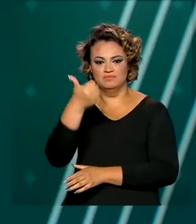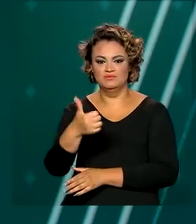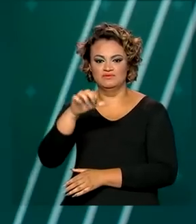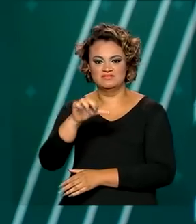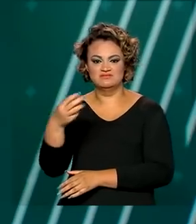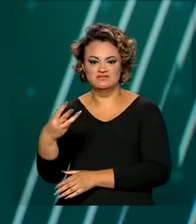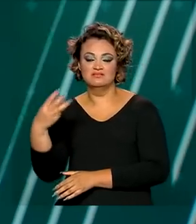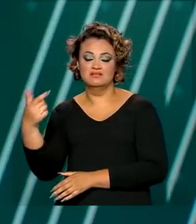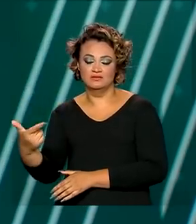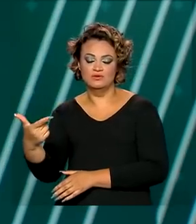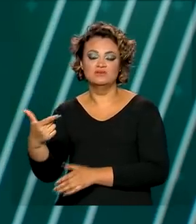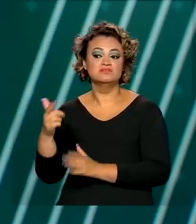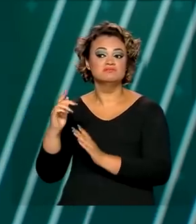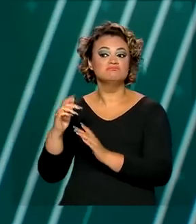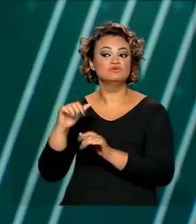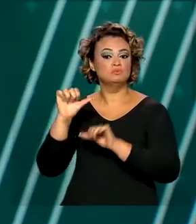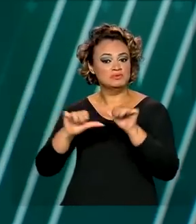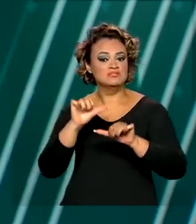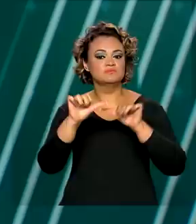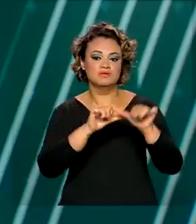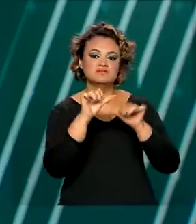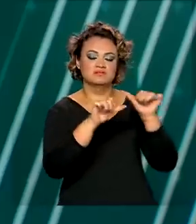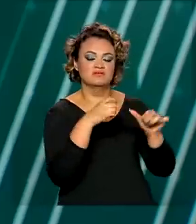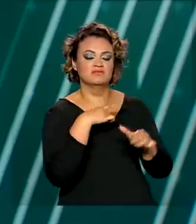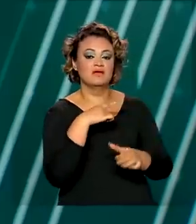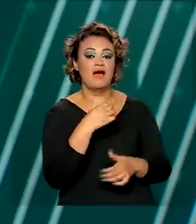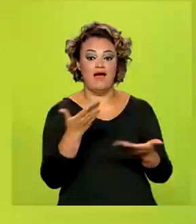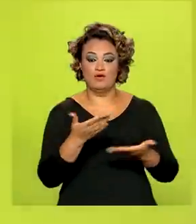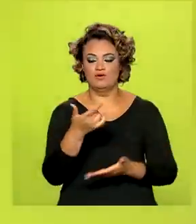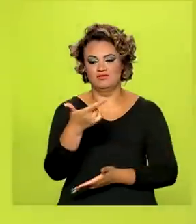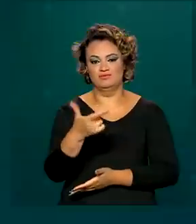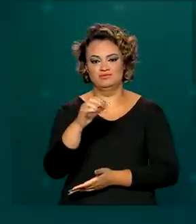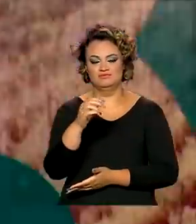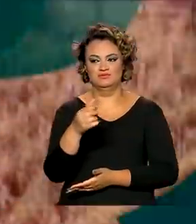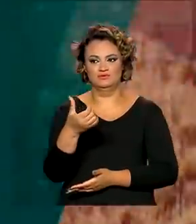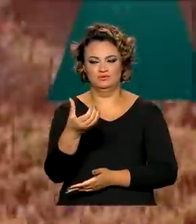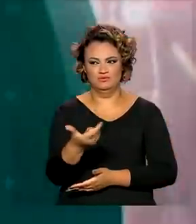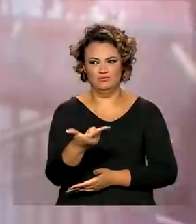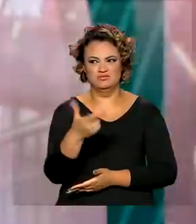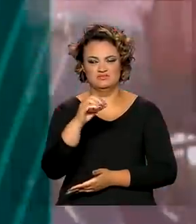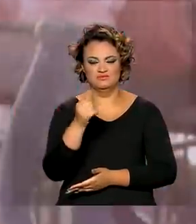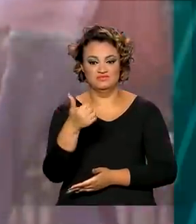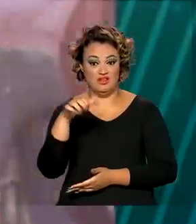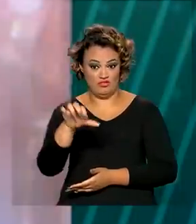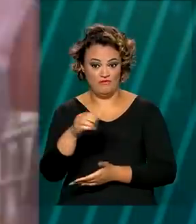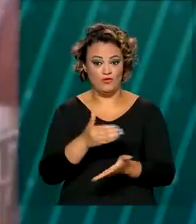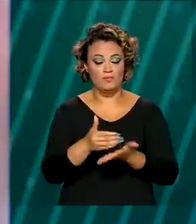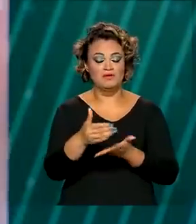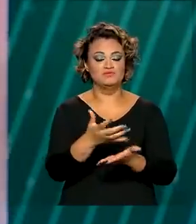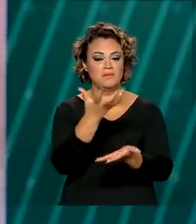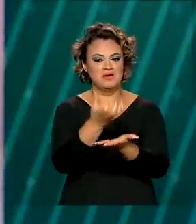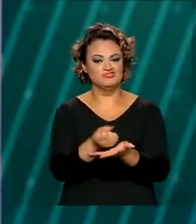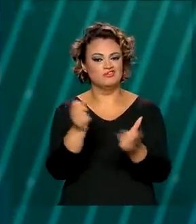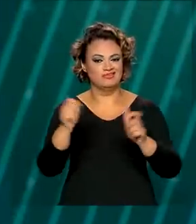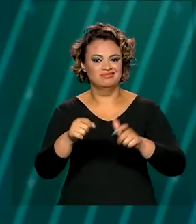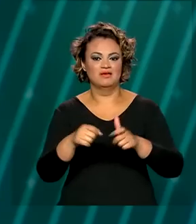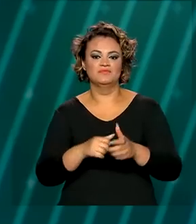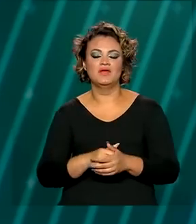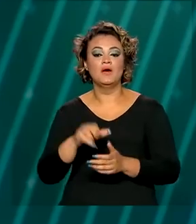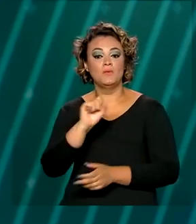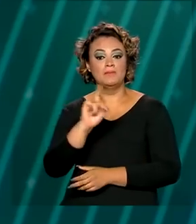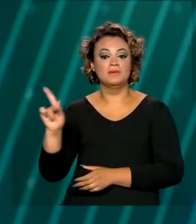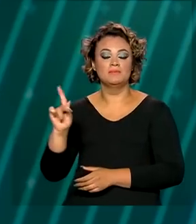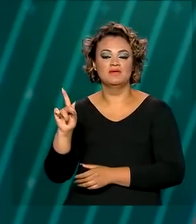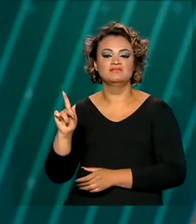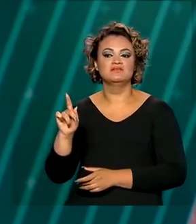adaptou aos novos tempos e, desde 2019, tem versão digital e pode ser acessada pelo celular. O aplicativo do